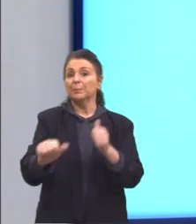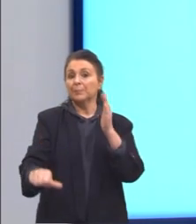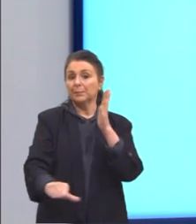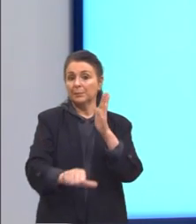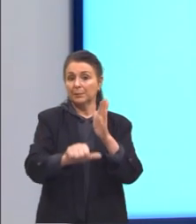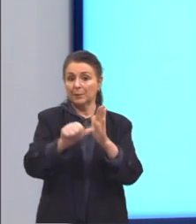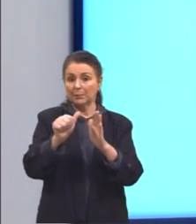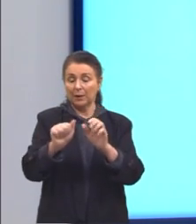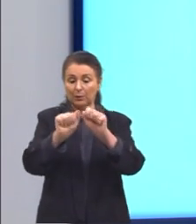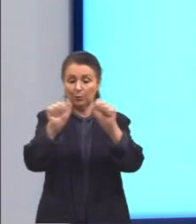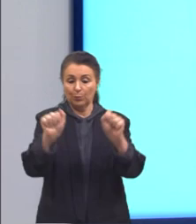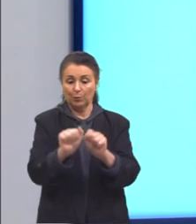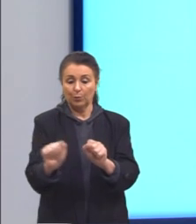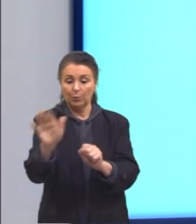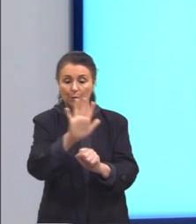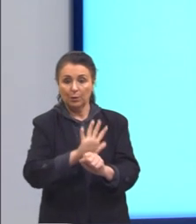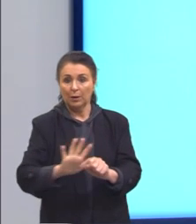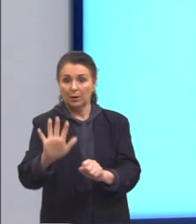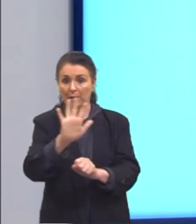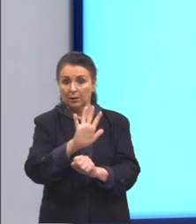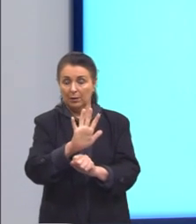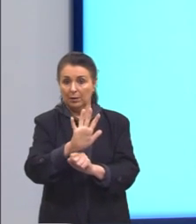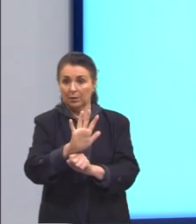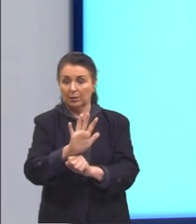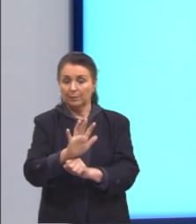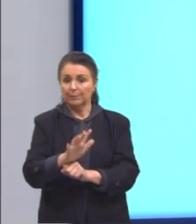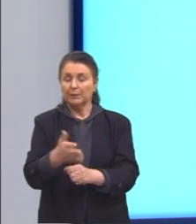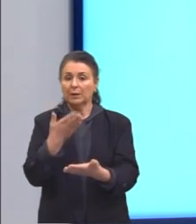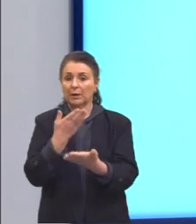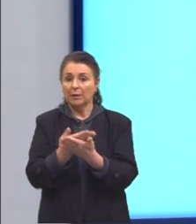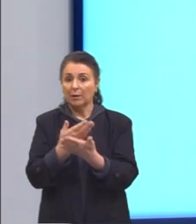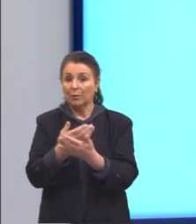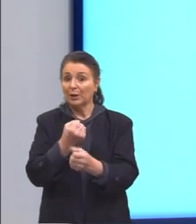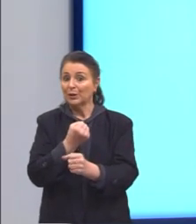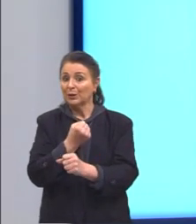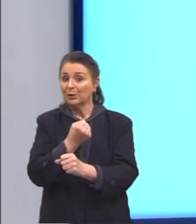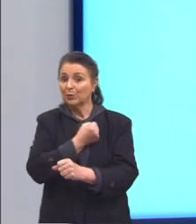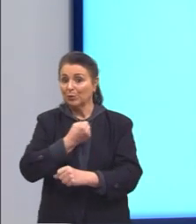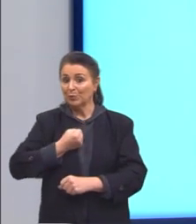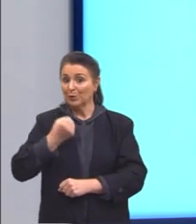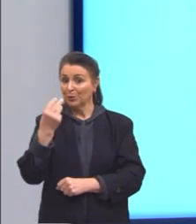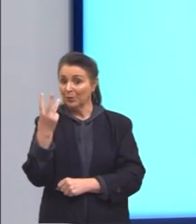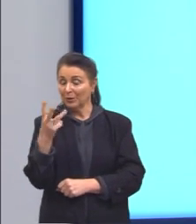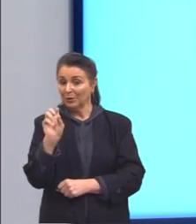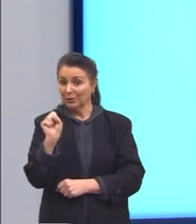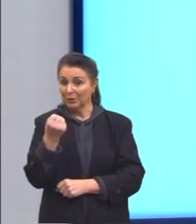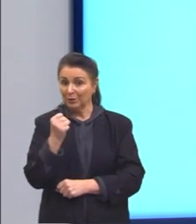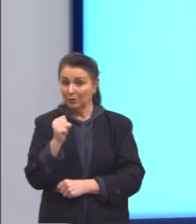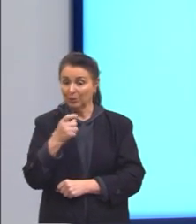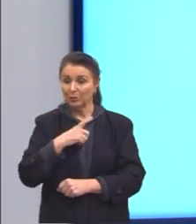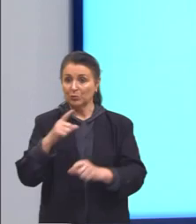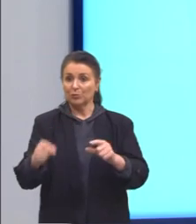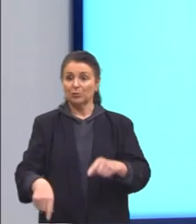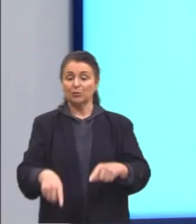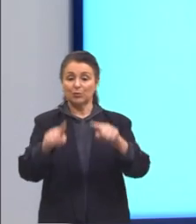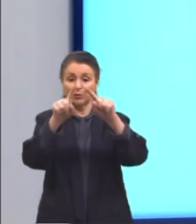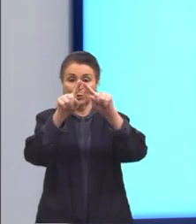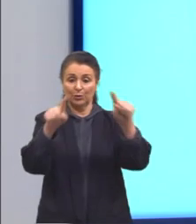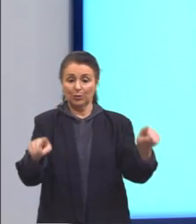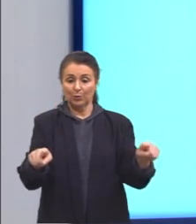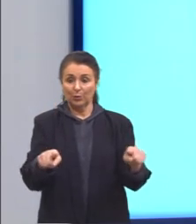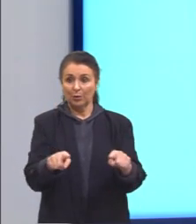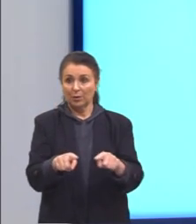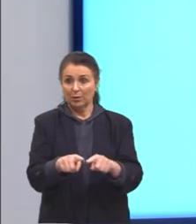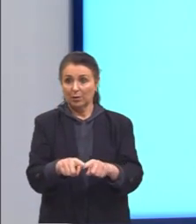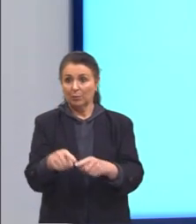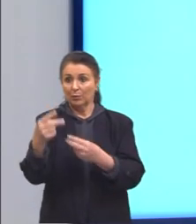Aqui eu trouxe esse slide lá da nossa aula 38. Aqui nós tínhamos um triângulo equilátero, temos